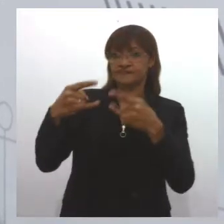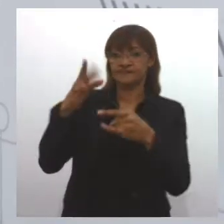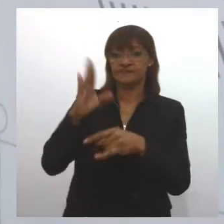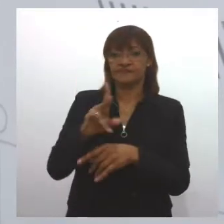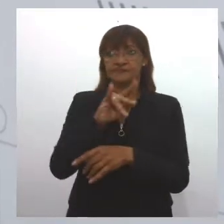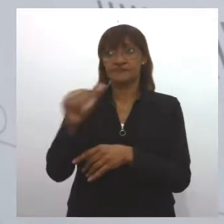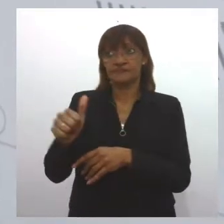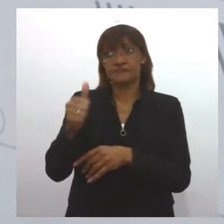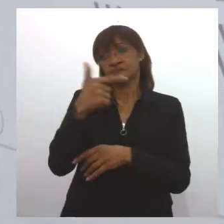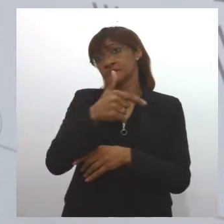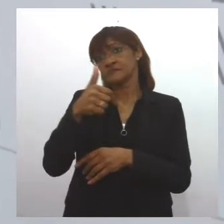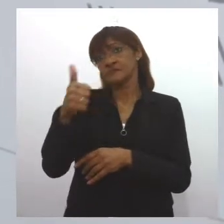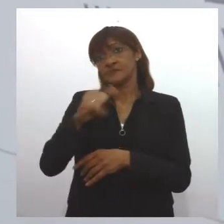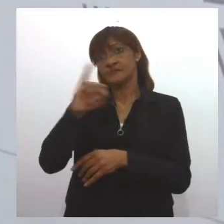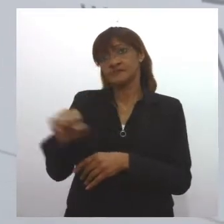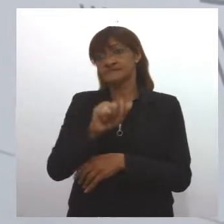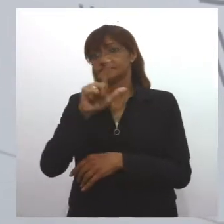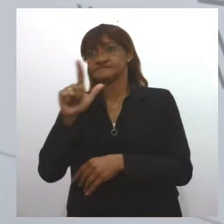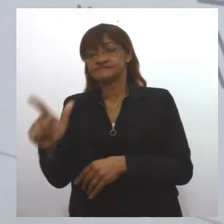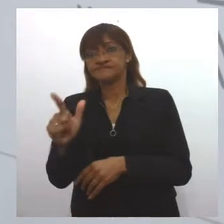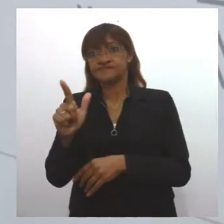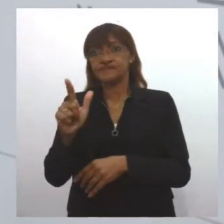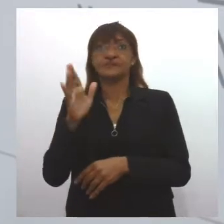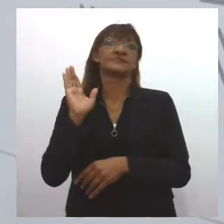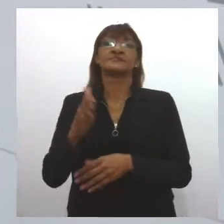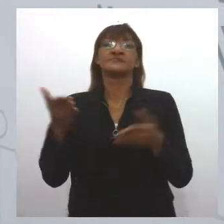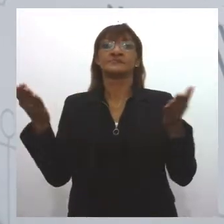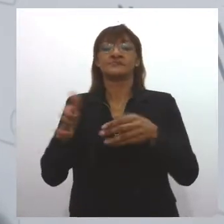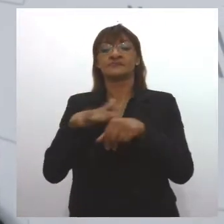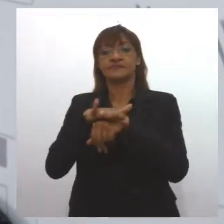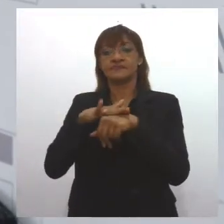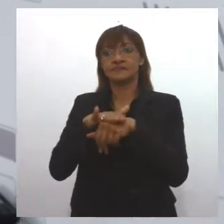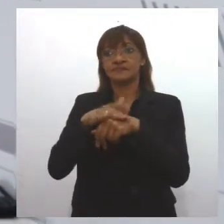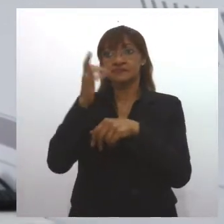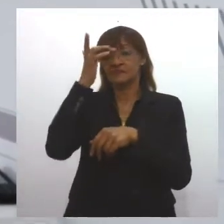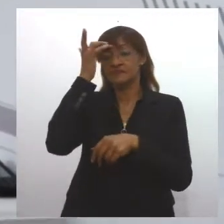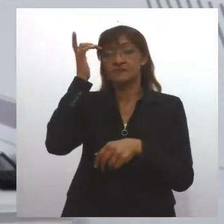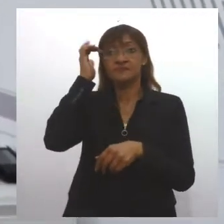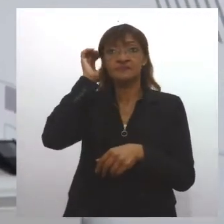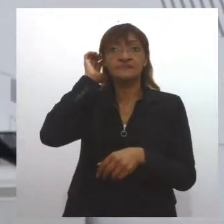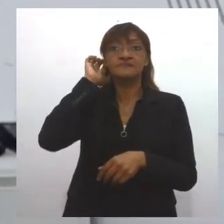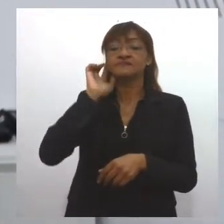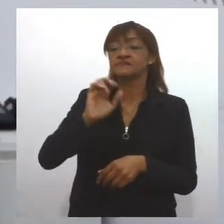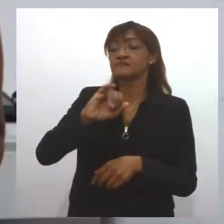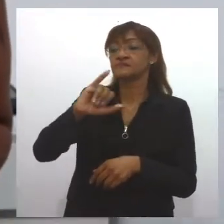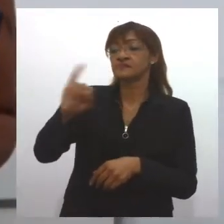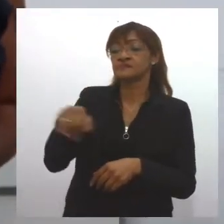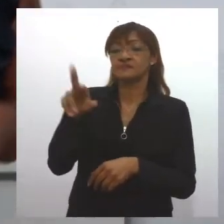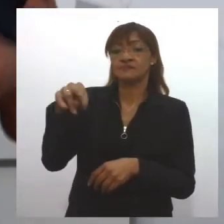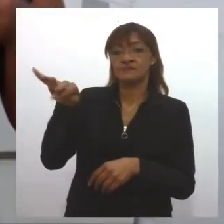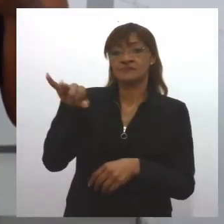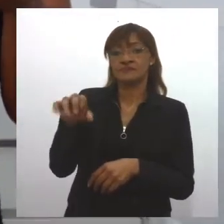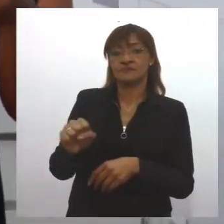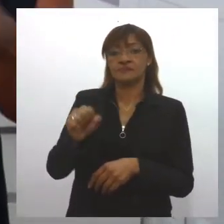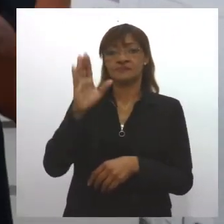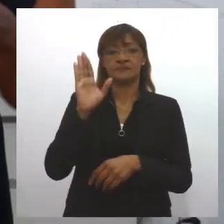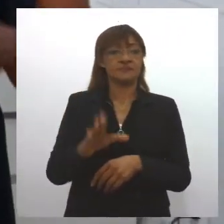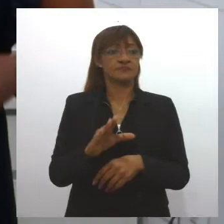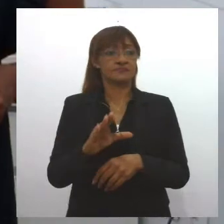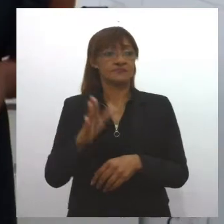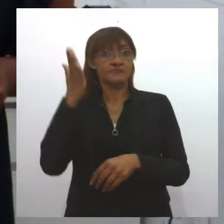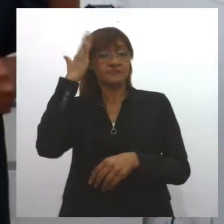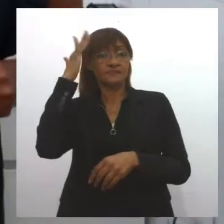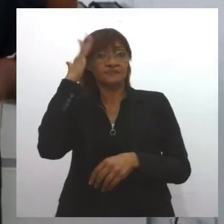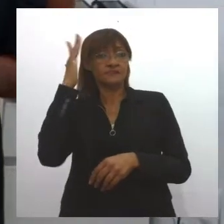21 de julho. A gente veio conversar com José Carlos Amâncio, que é diretor executivo da Aracaju Card, para entender